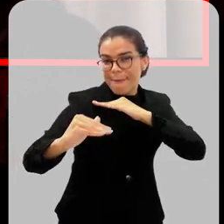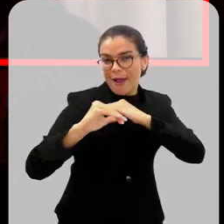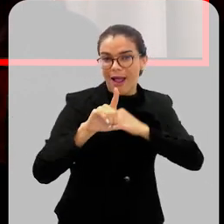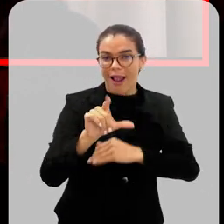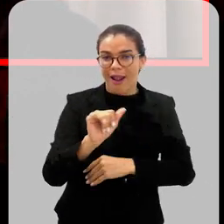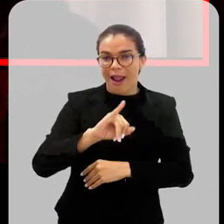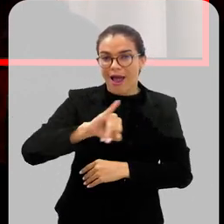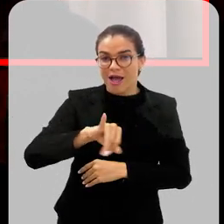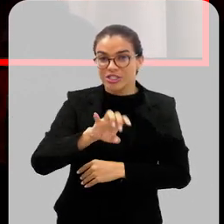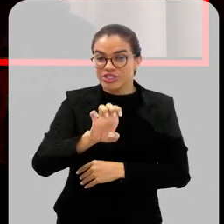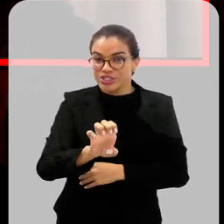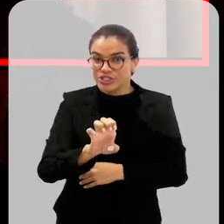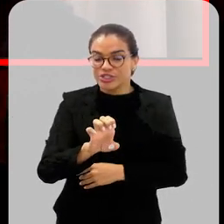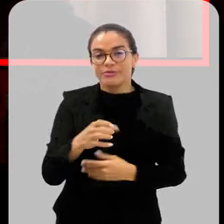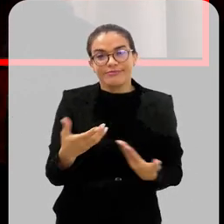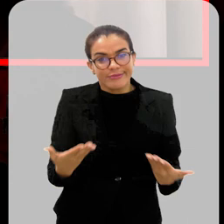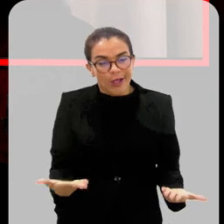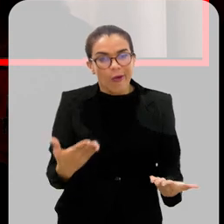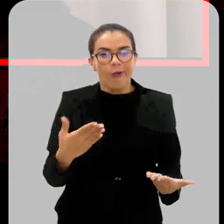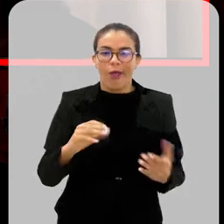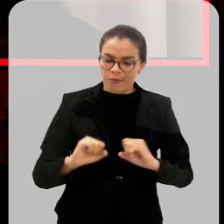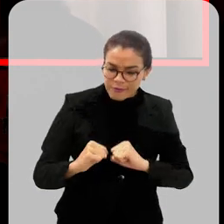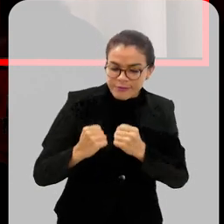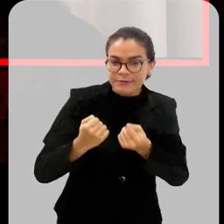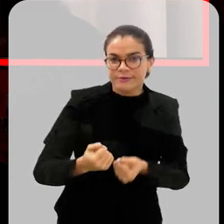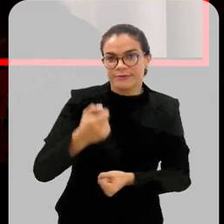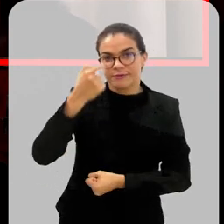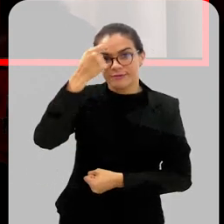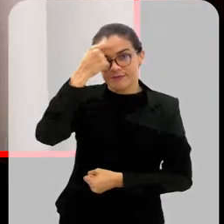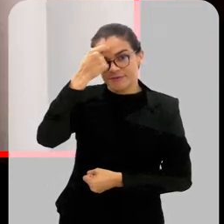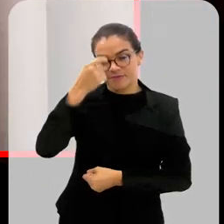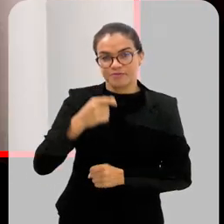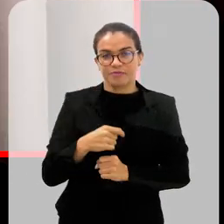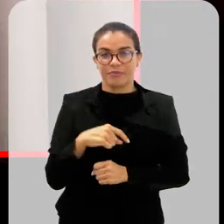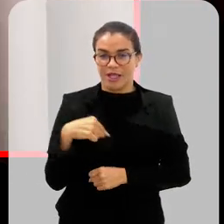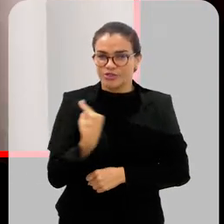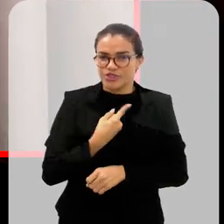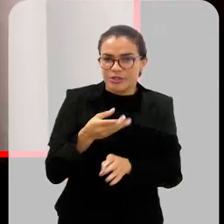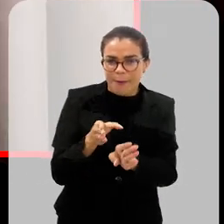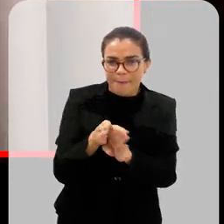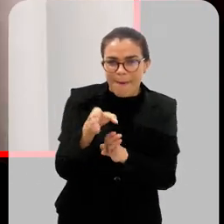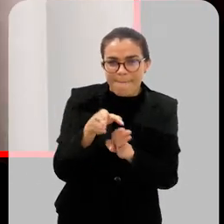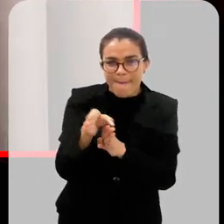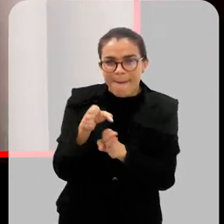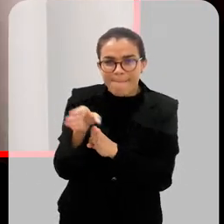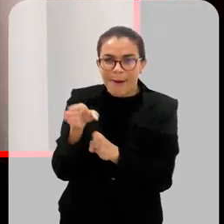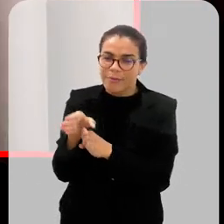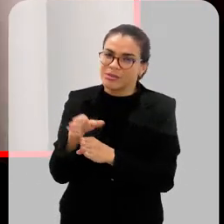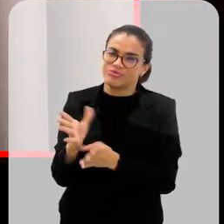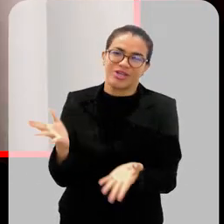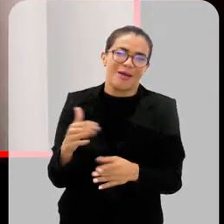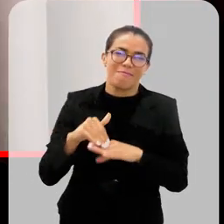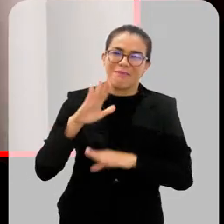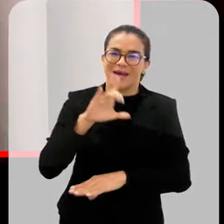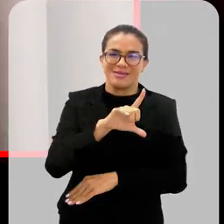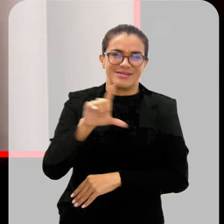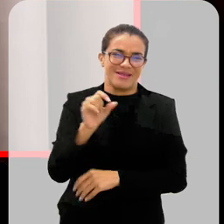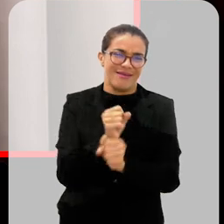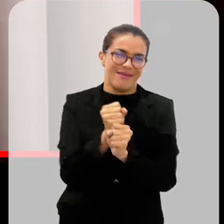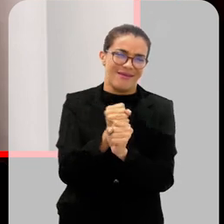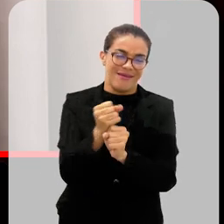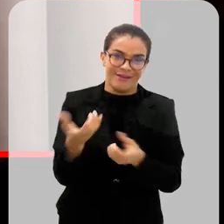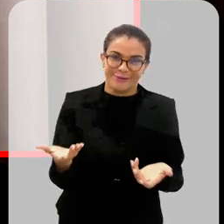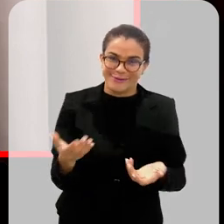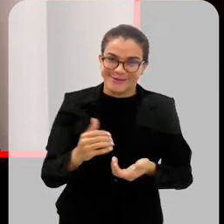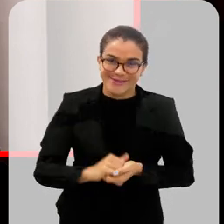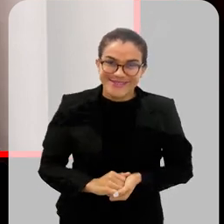ali, né? Então, é realmente um esforço consciente. A gente está com essa recomendação, e essa recomendação existe há mais de 100 anos.